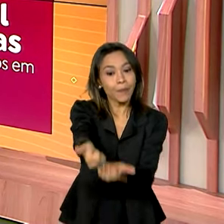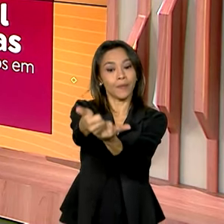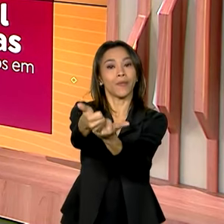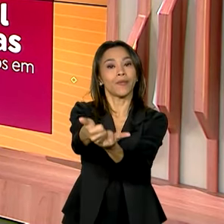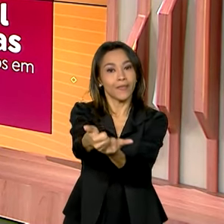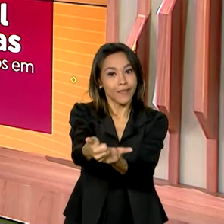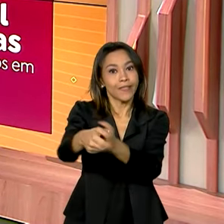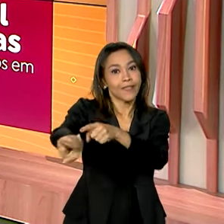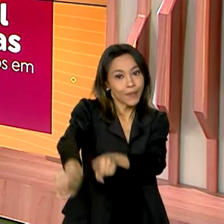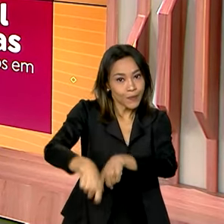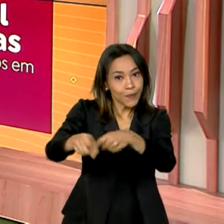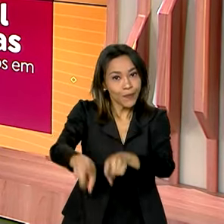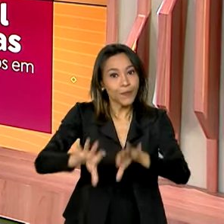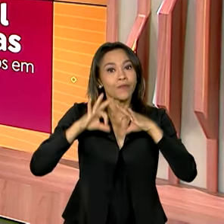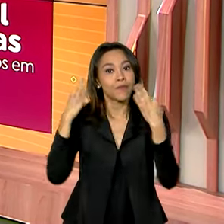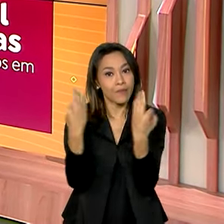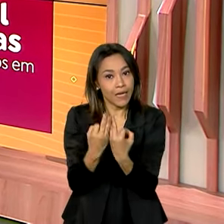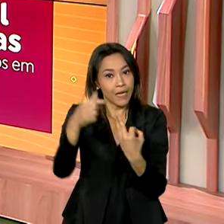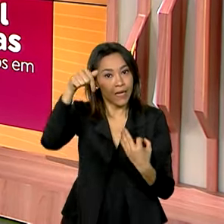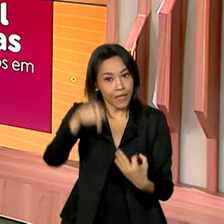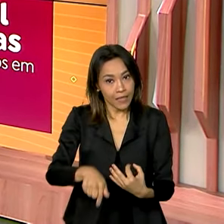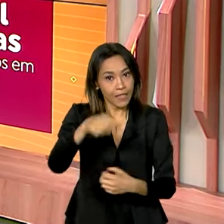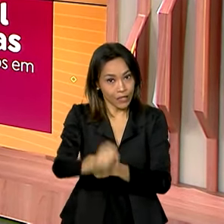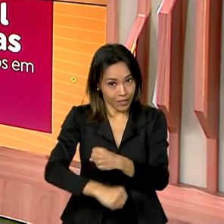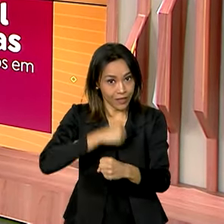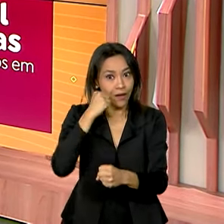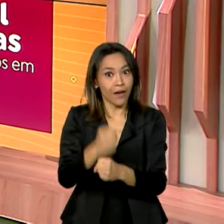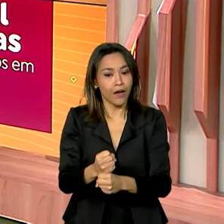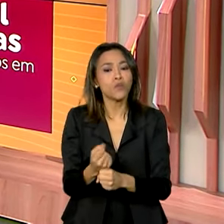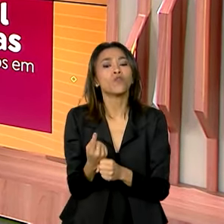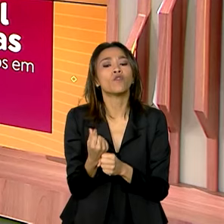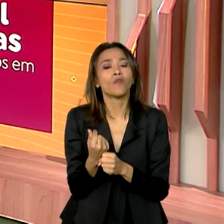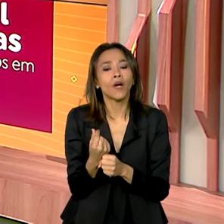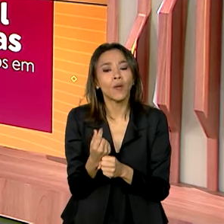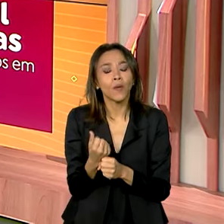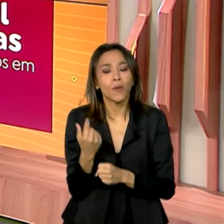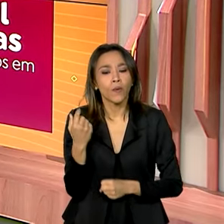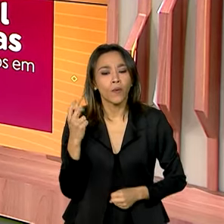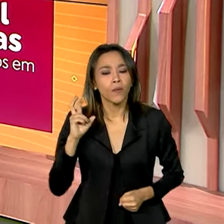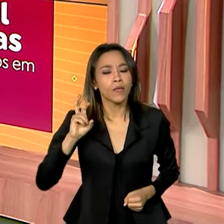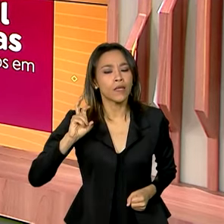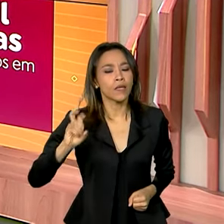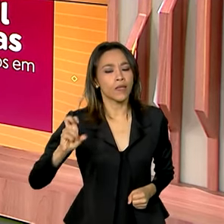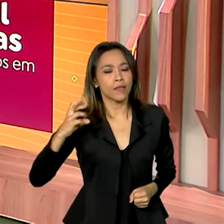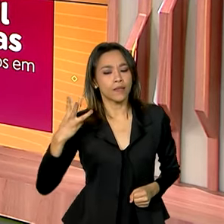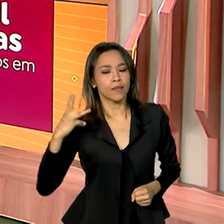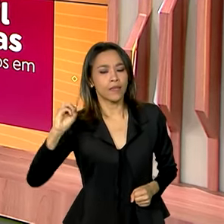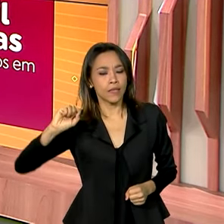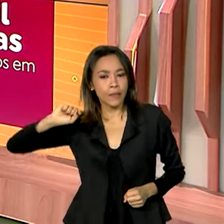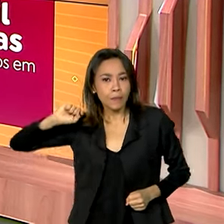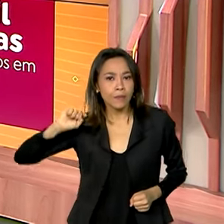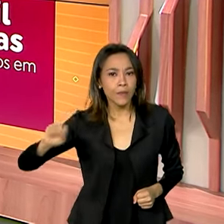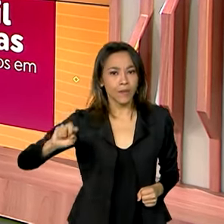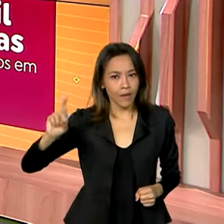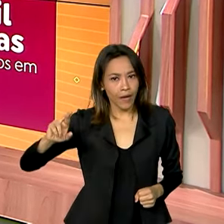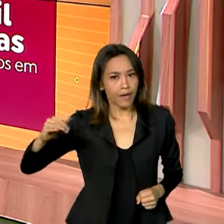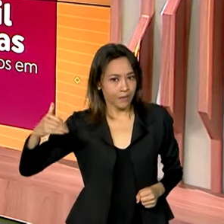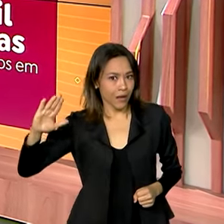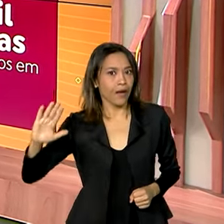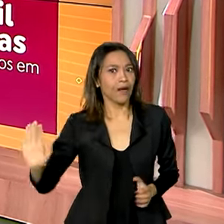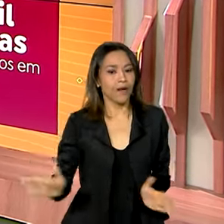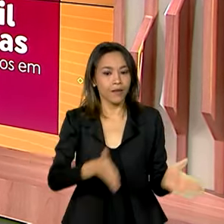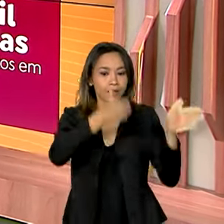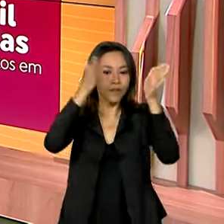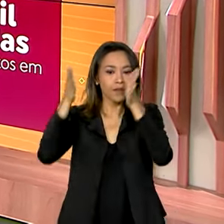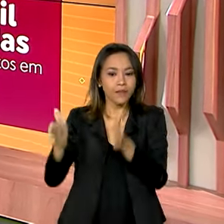familiar em 2024 ao custo de mais de 530 mil reais. E Lusiana contou